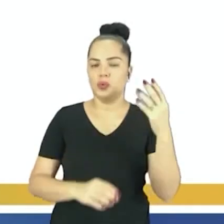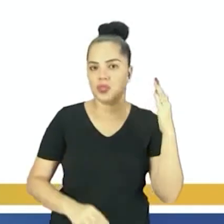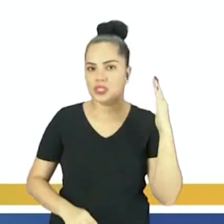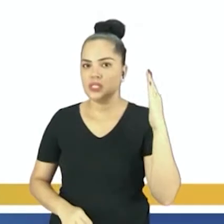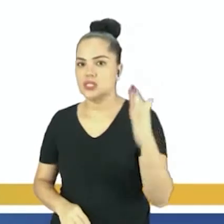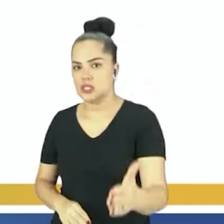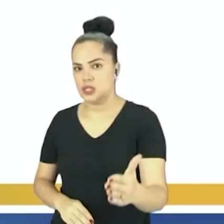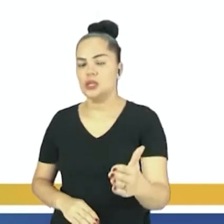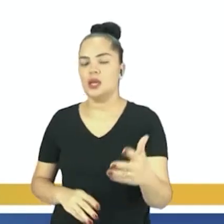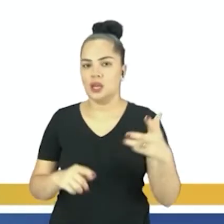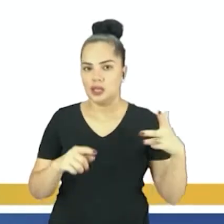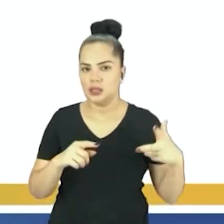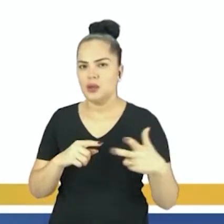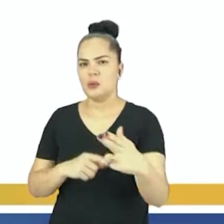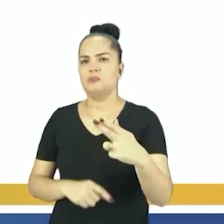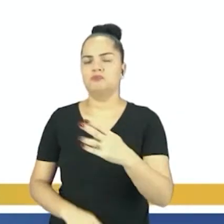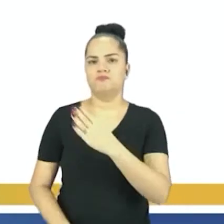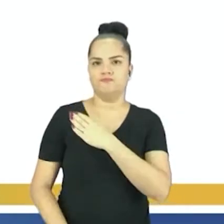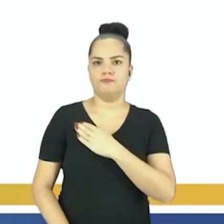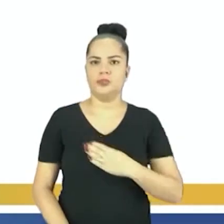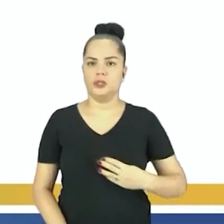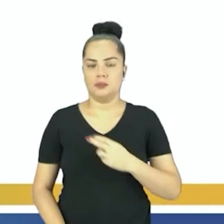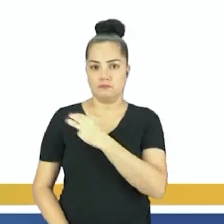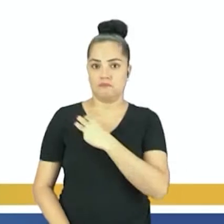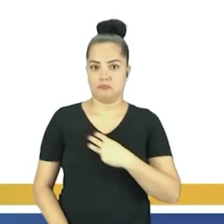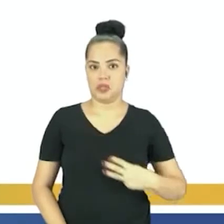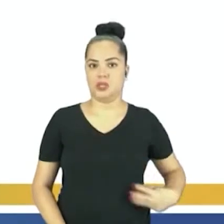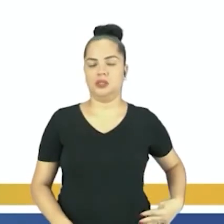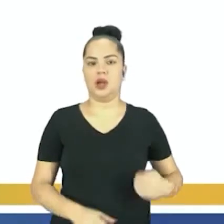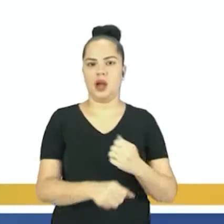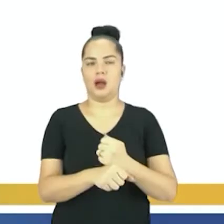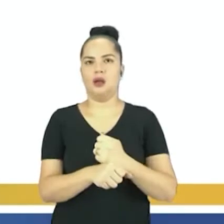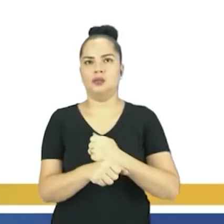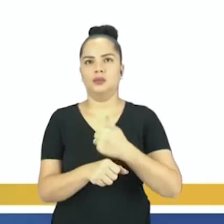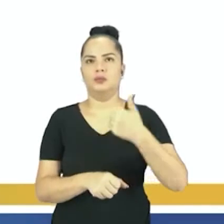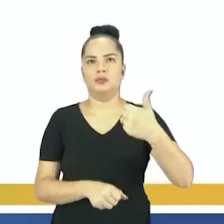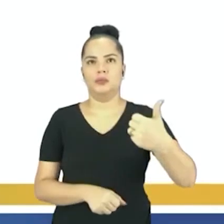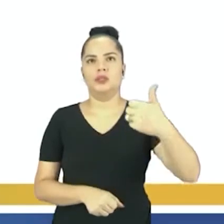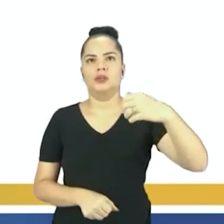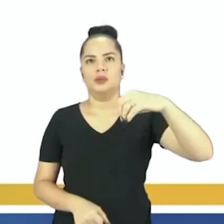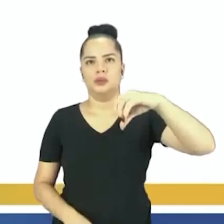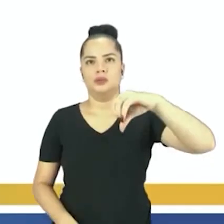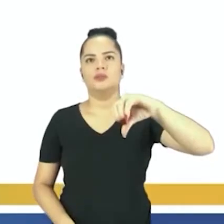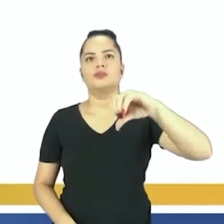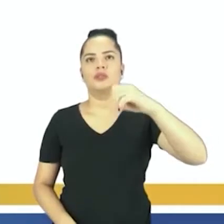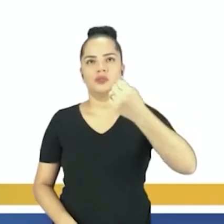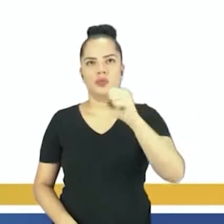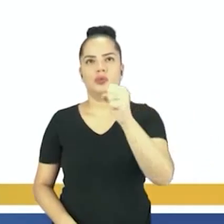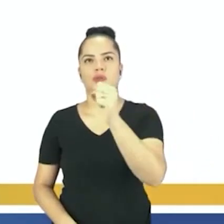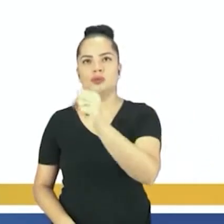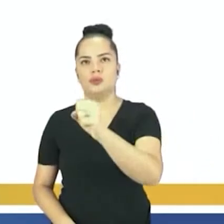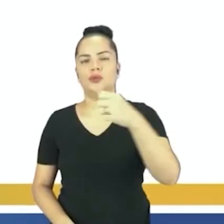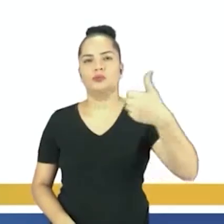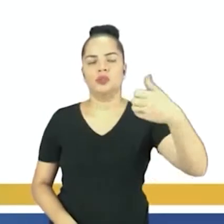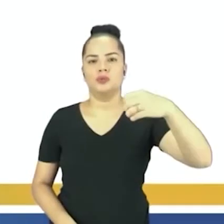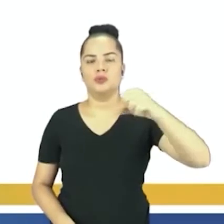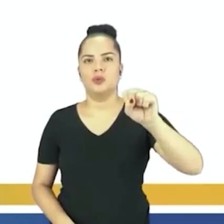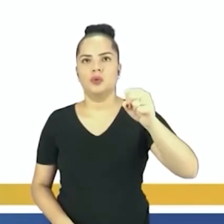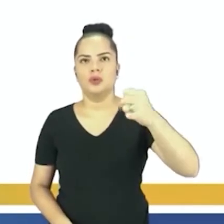diretas, é aquela intervenção militar, você tem 1898, 1902, 1906,